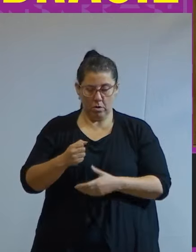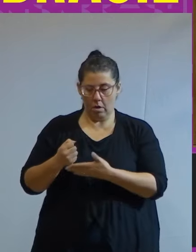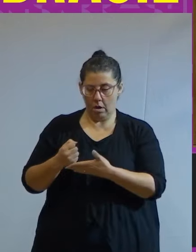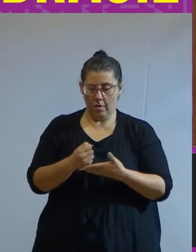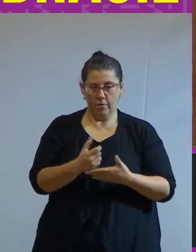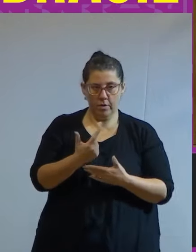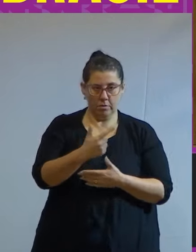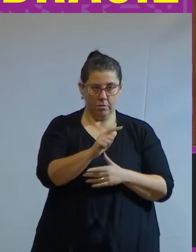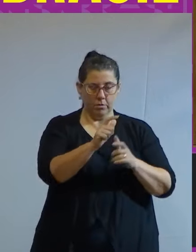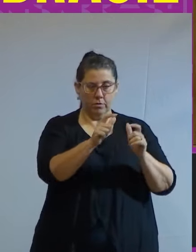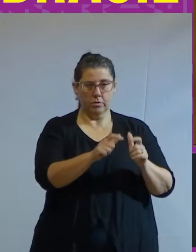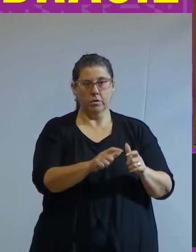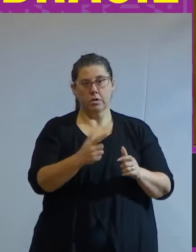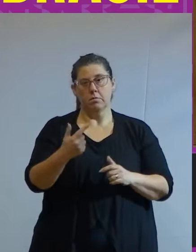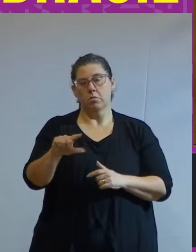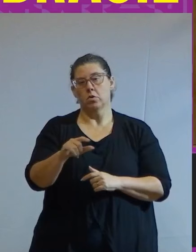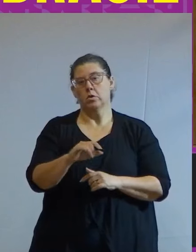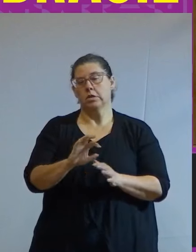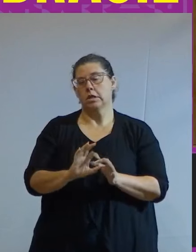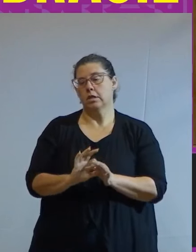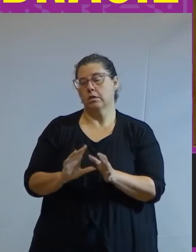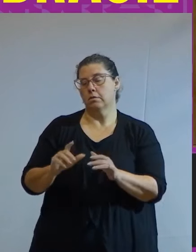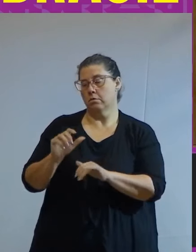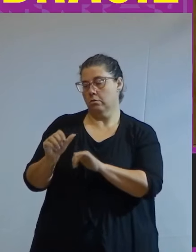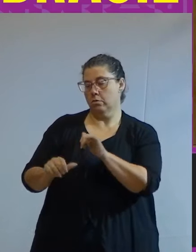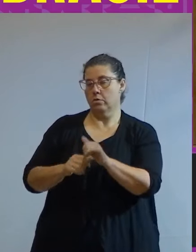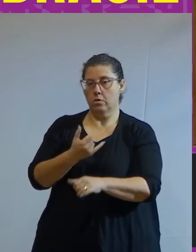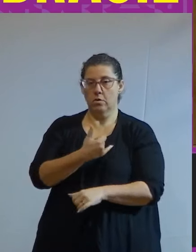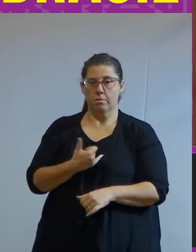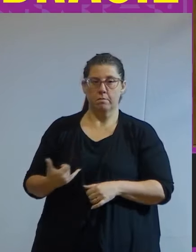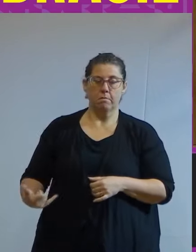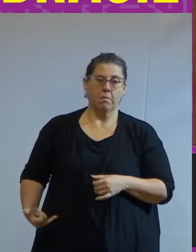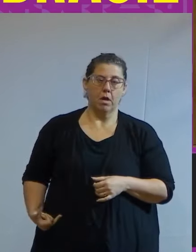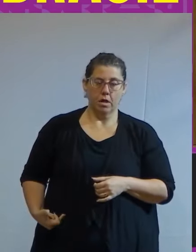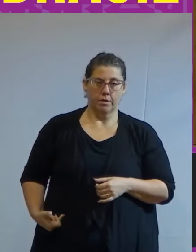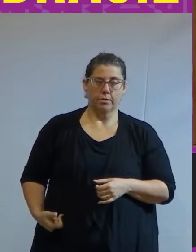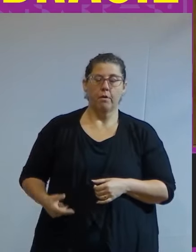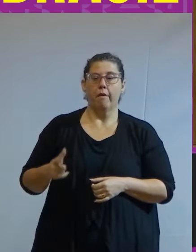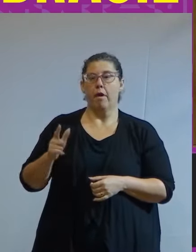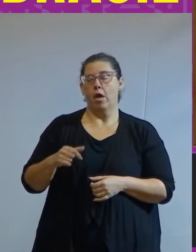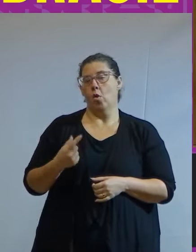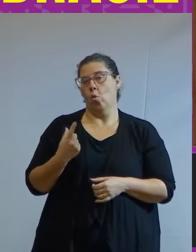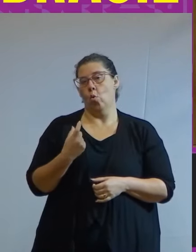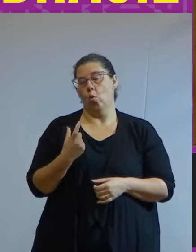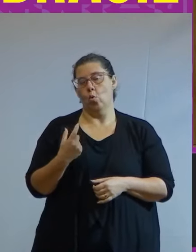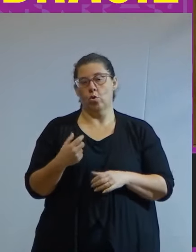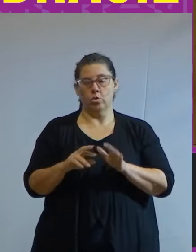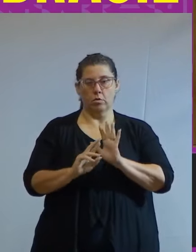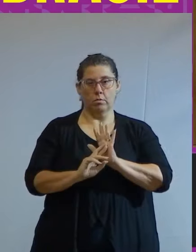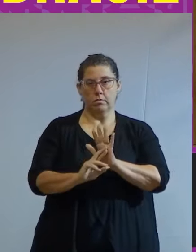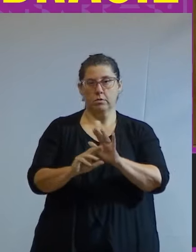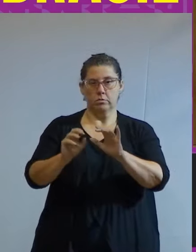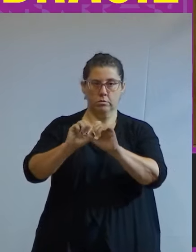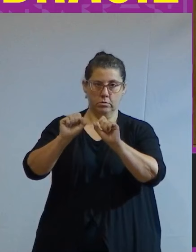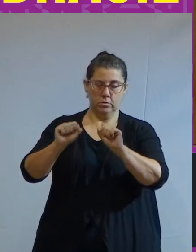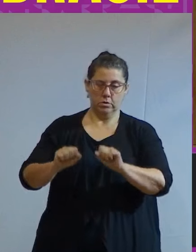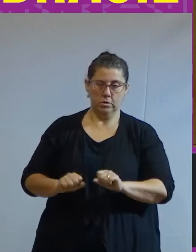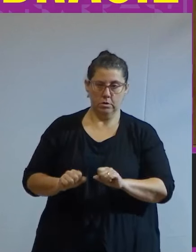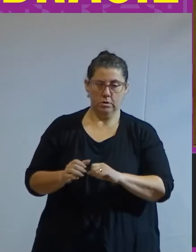e depois da independência transformada no Império Brasileiro era a única representante do sistema